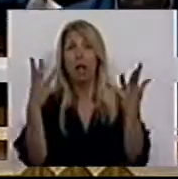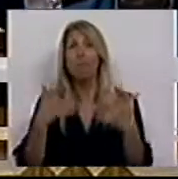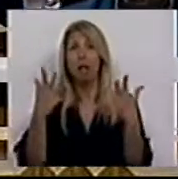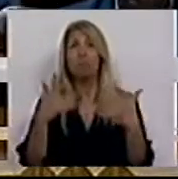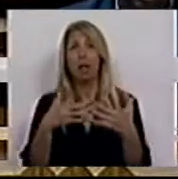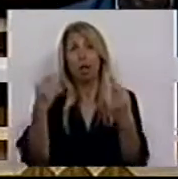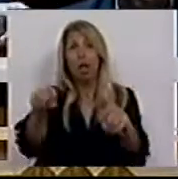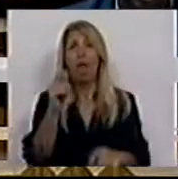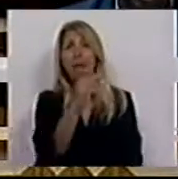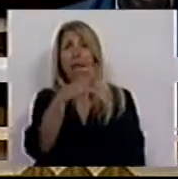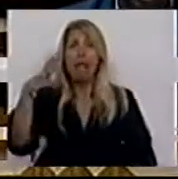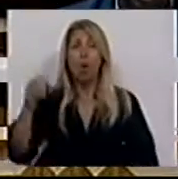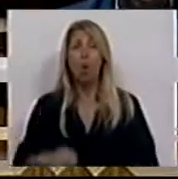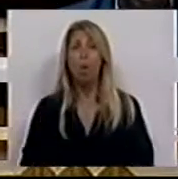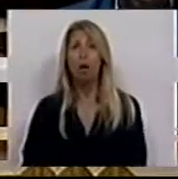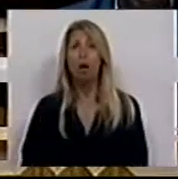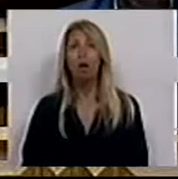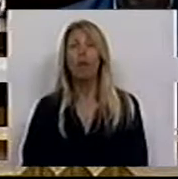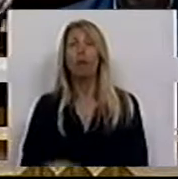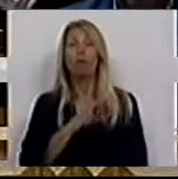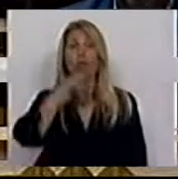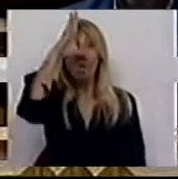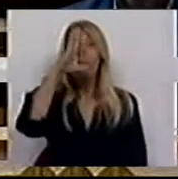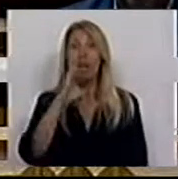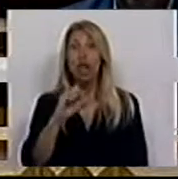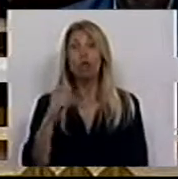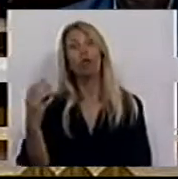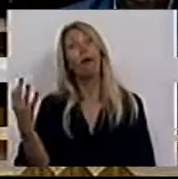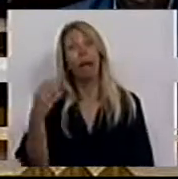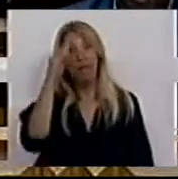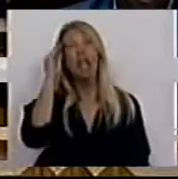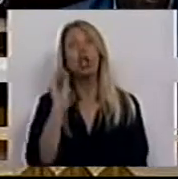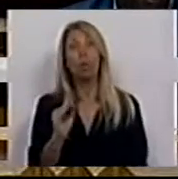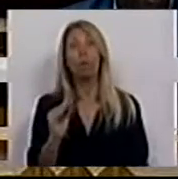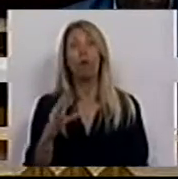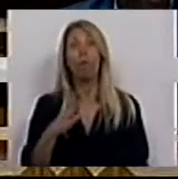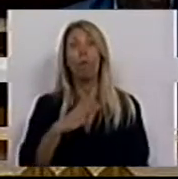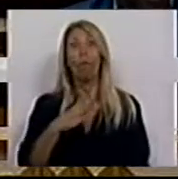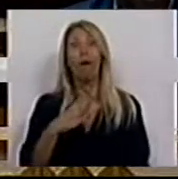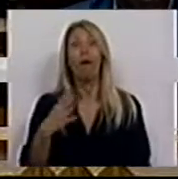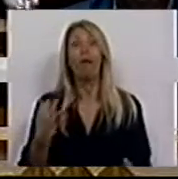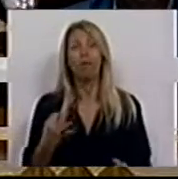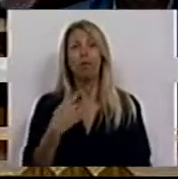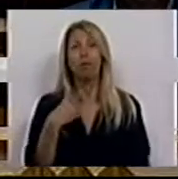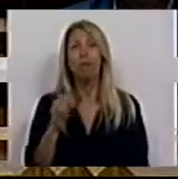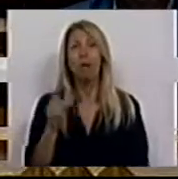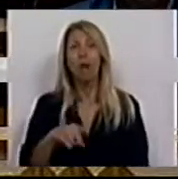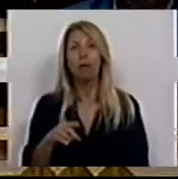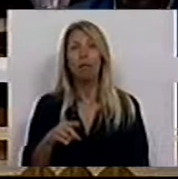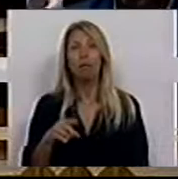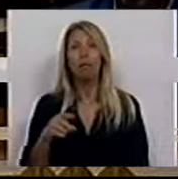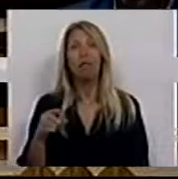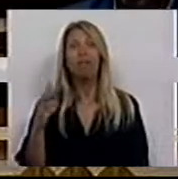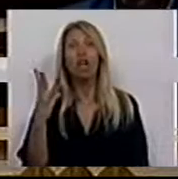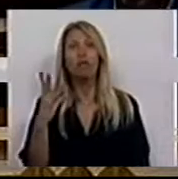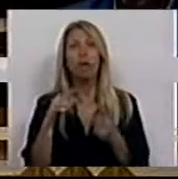estão errados. O Sr. Ministro da Educação só reconheceu isso à terceira vez que interveio e face à